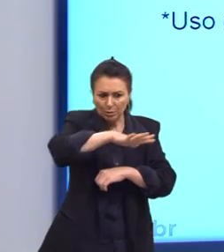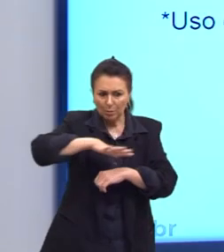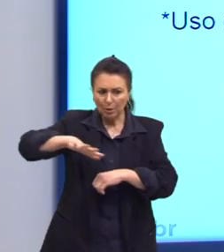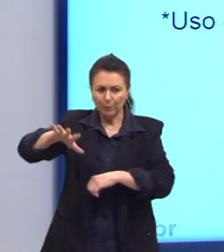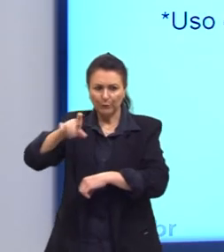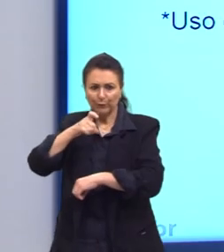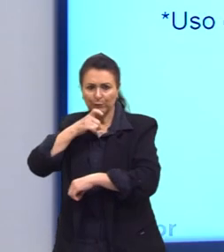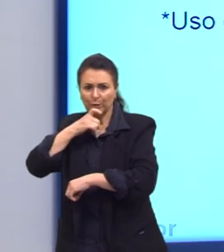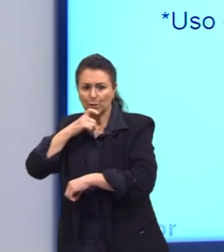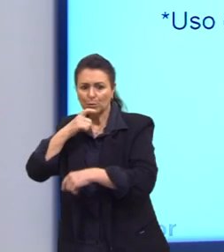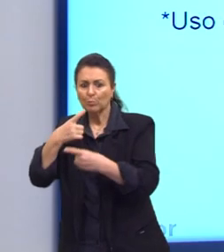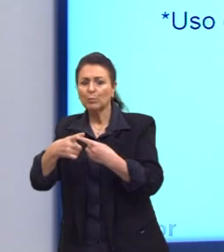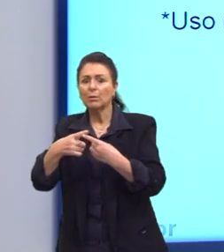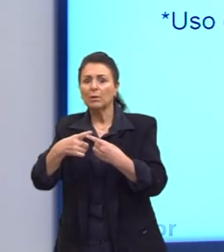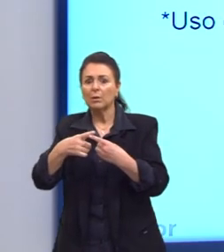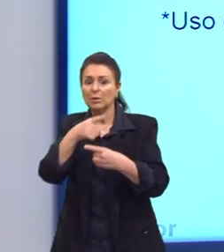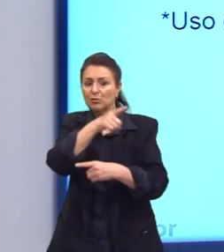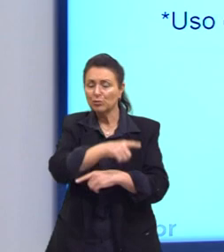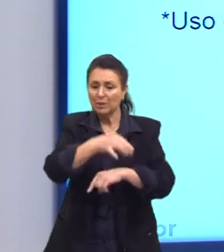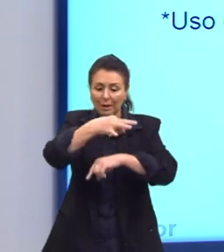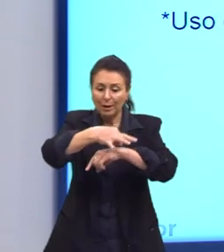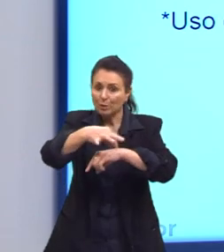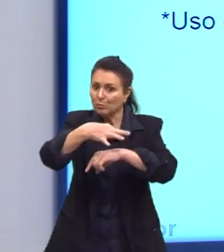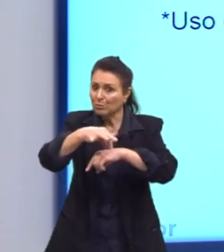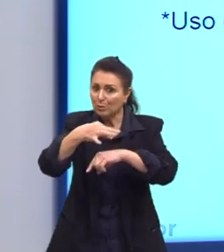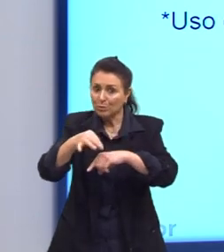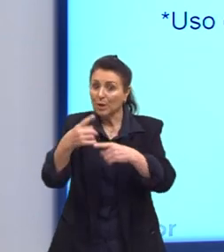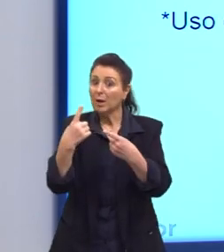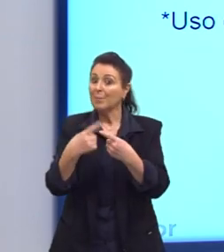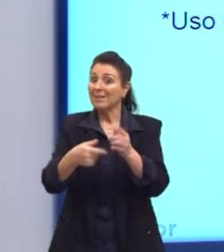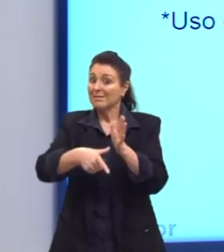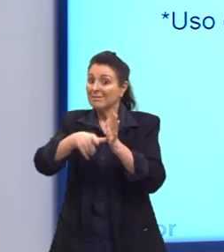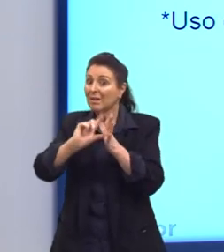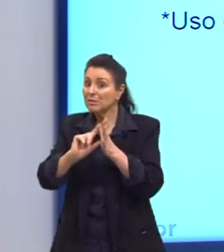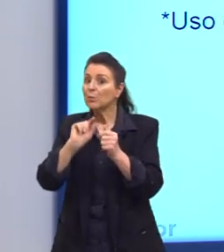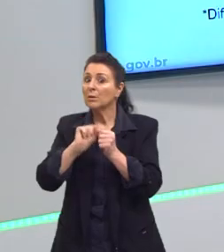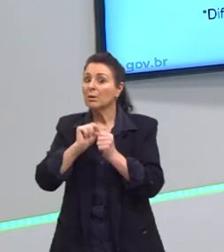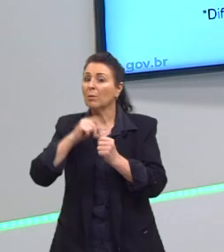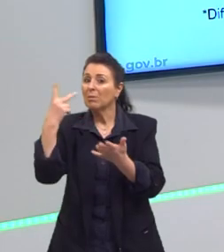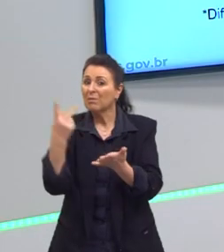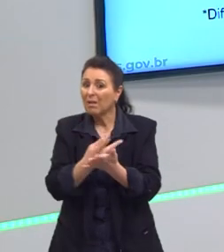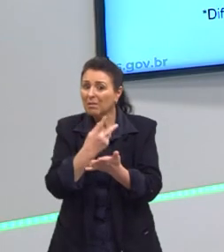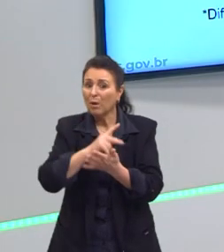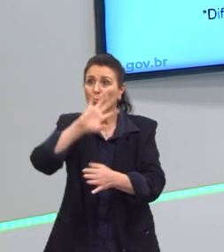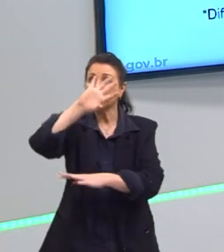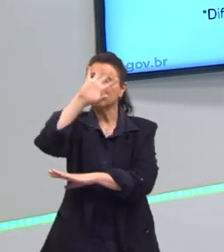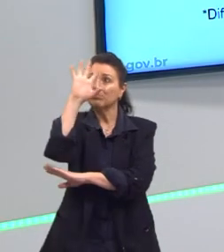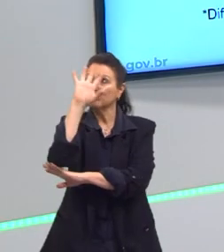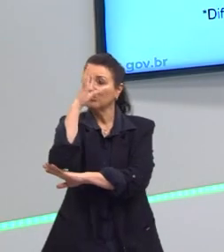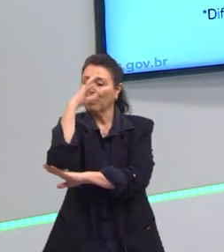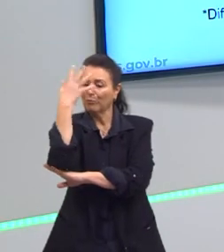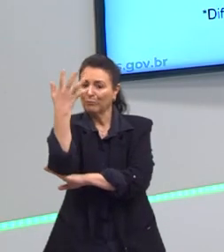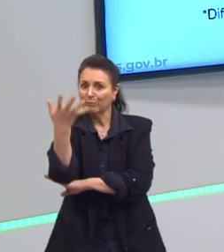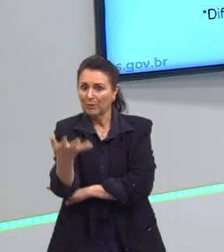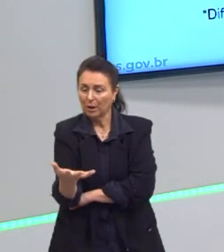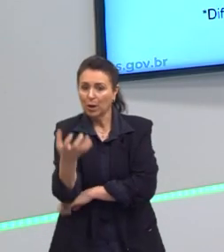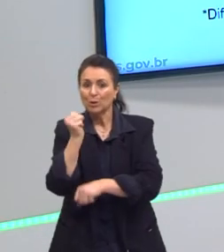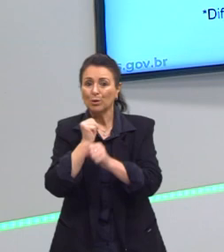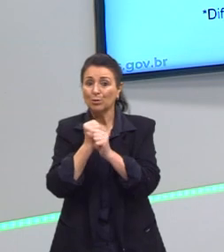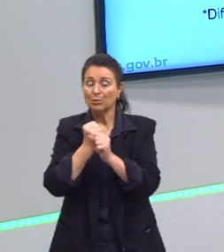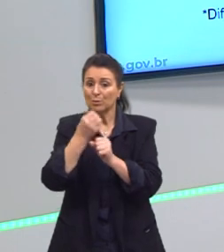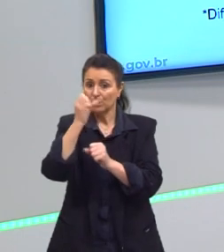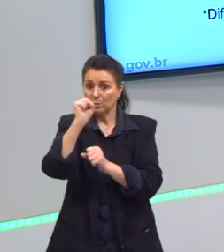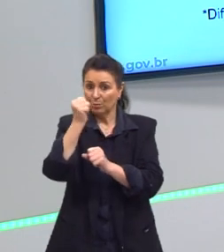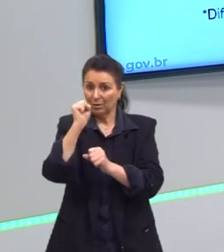verdes de soja, mas para plantar a soja foi ocorrer um enorme desmatamento nos anos 80, que foi a mecanização da